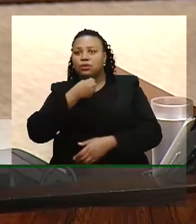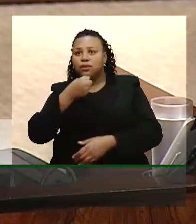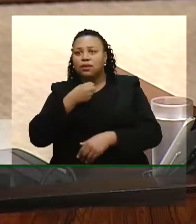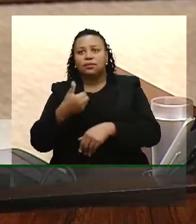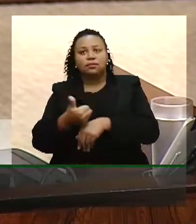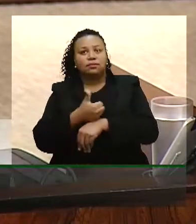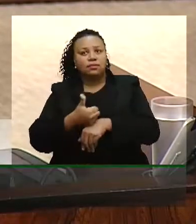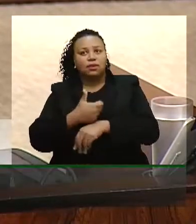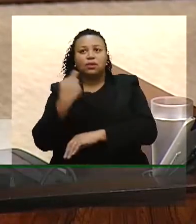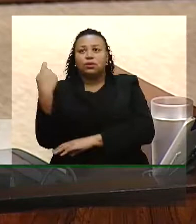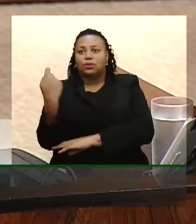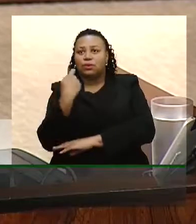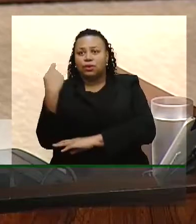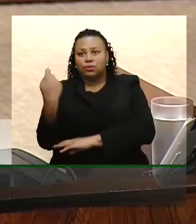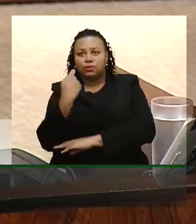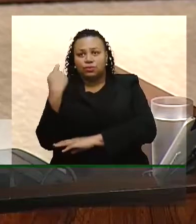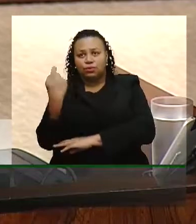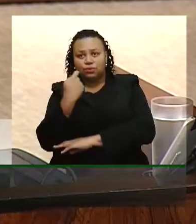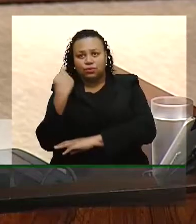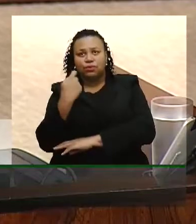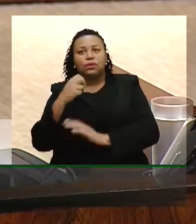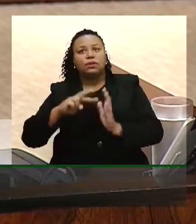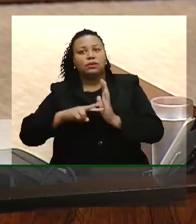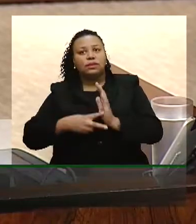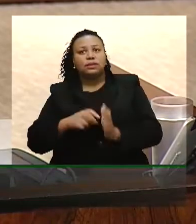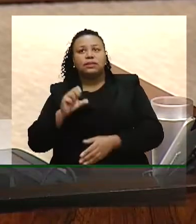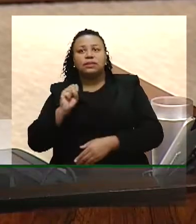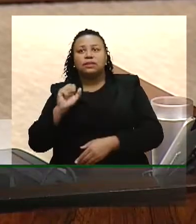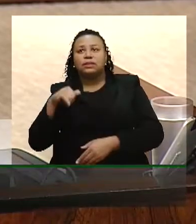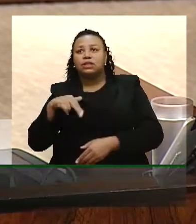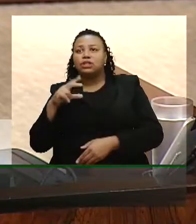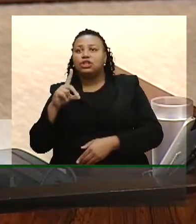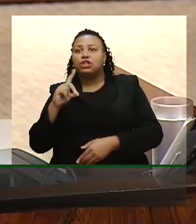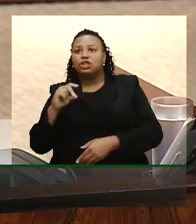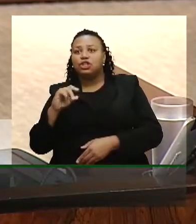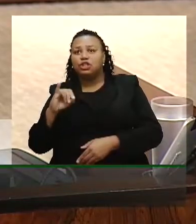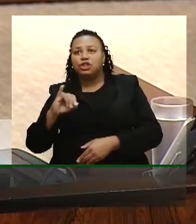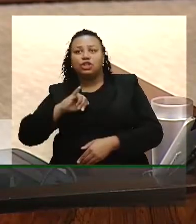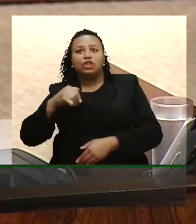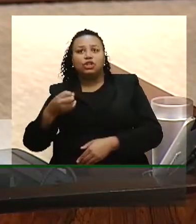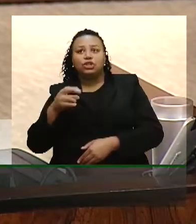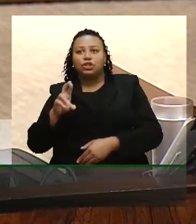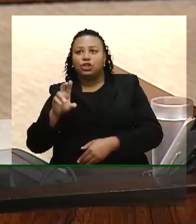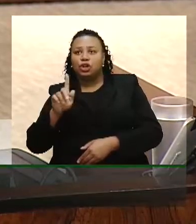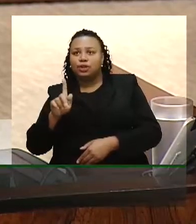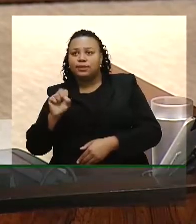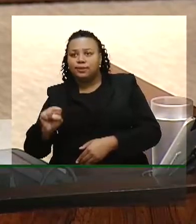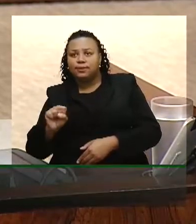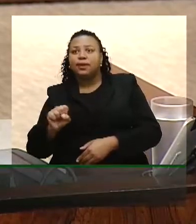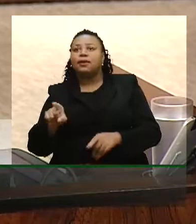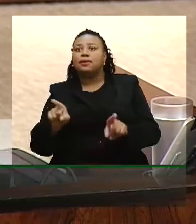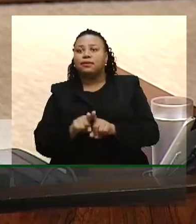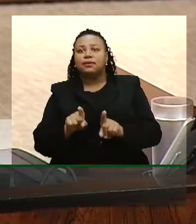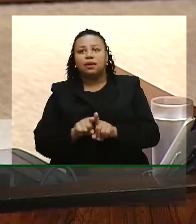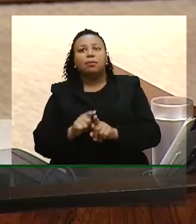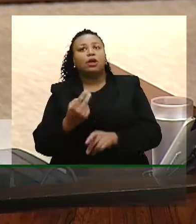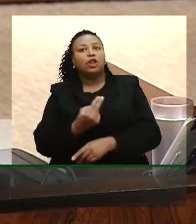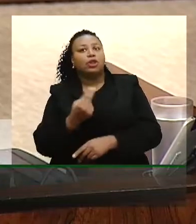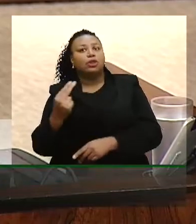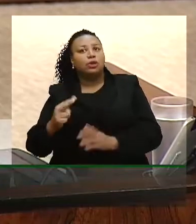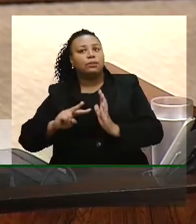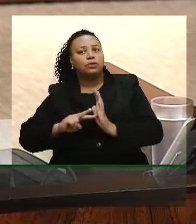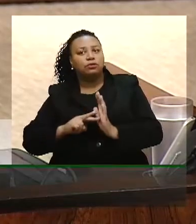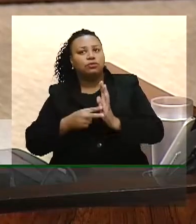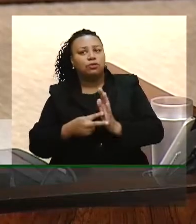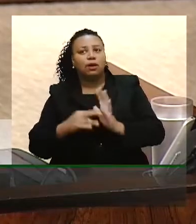Profissionais do Rio Grande do Sul, Cindy George, mas principalmente em nome da Frente dos Sindicatos